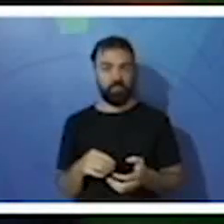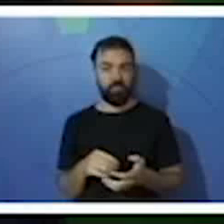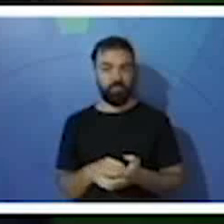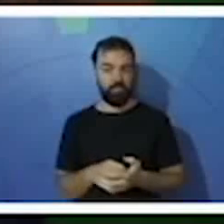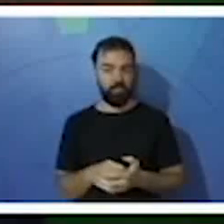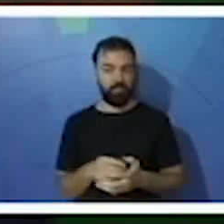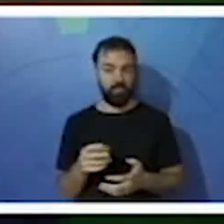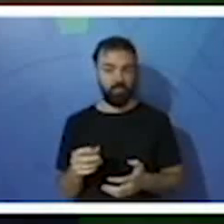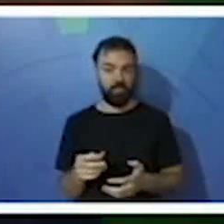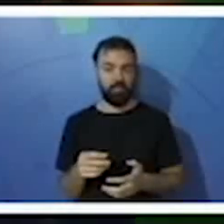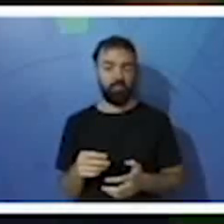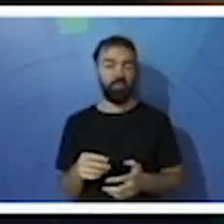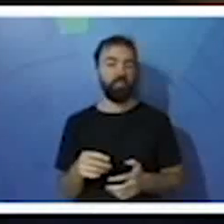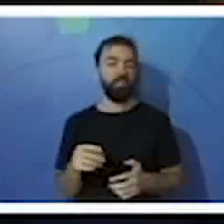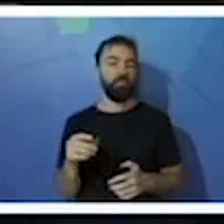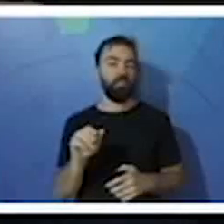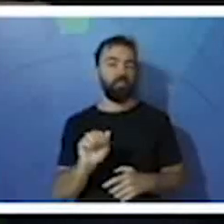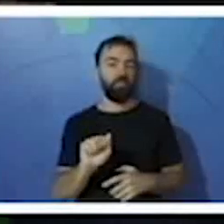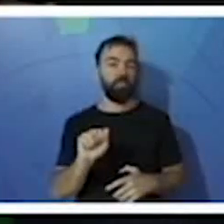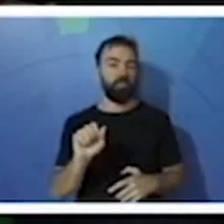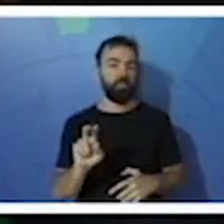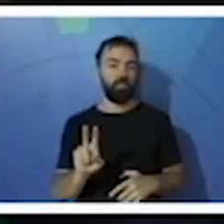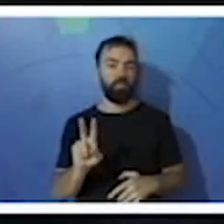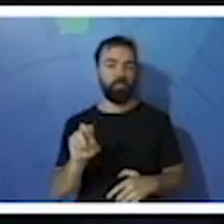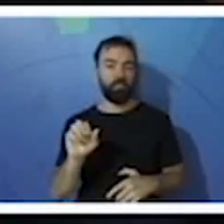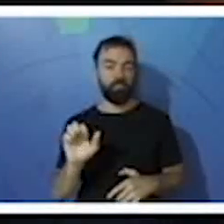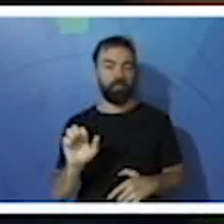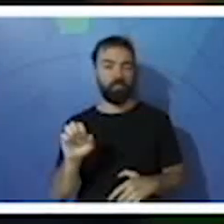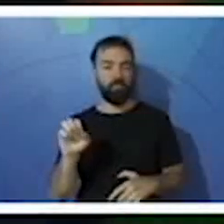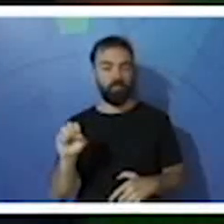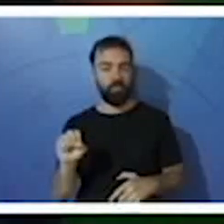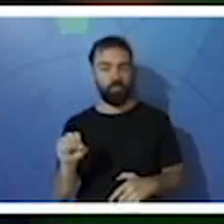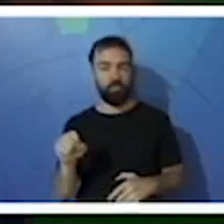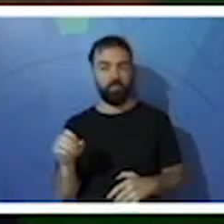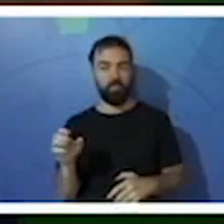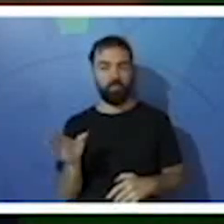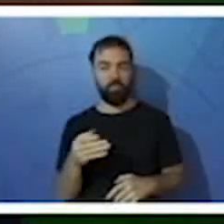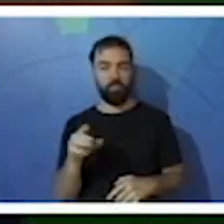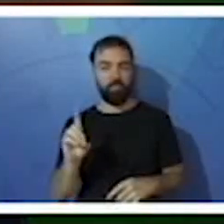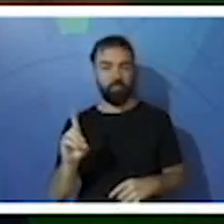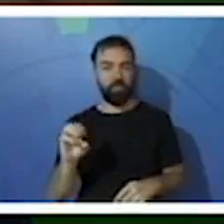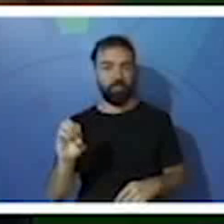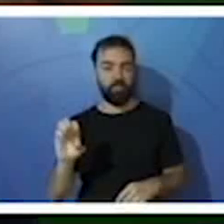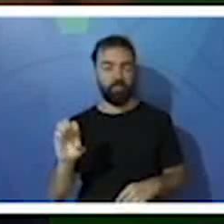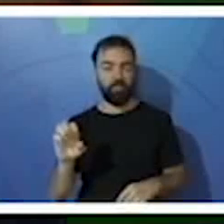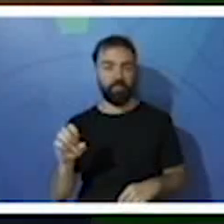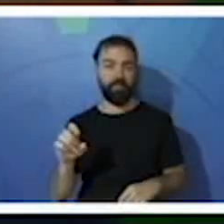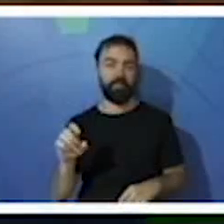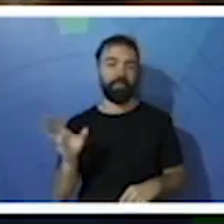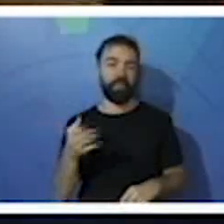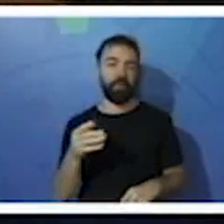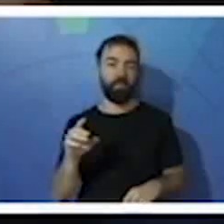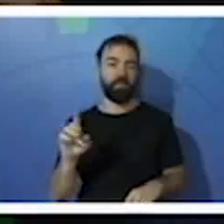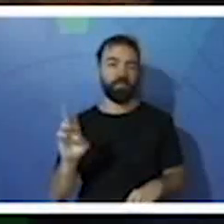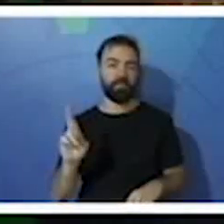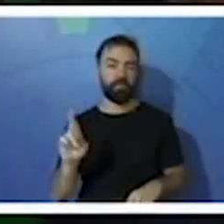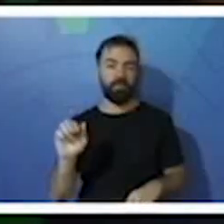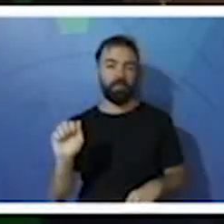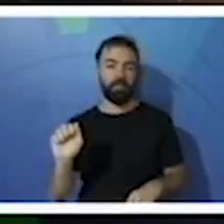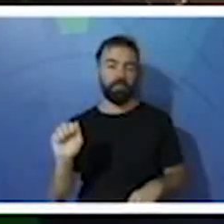vocabulário. O são aves de rapina que falou no texto? São crianças, as aves